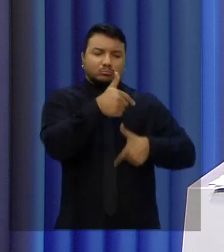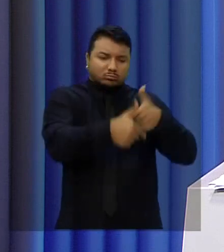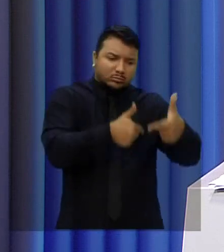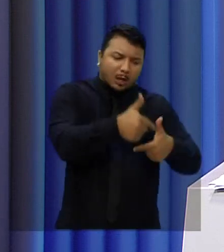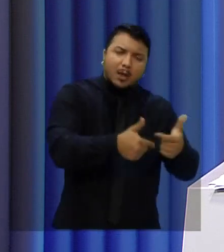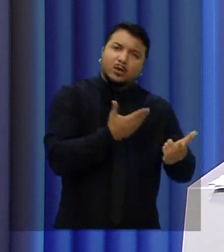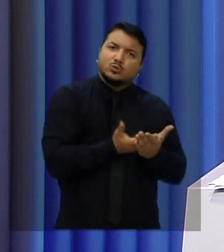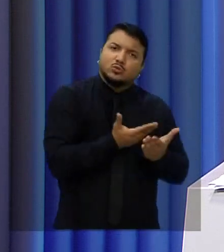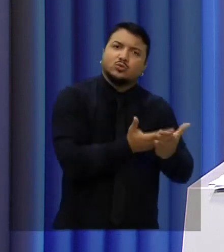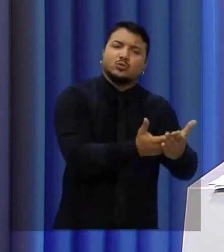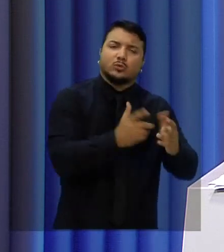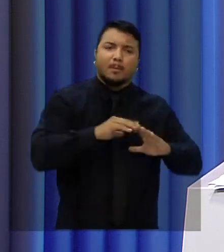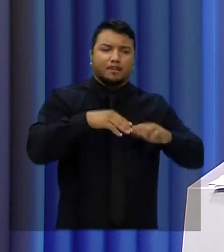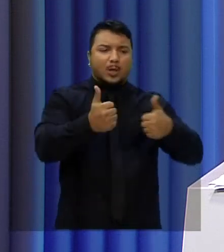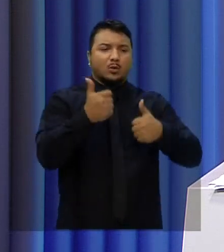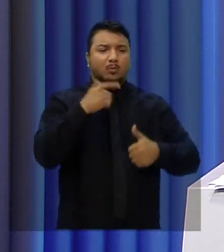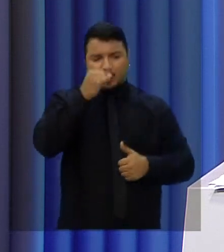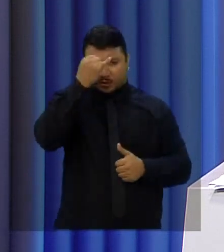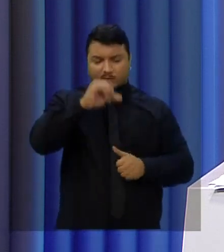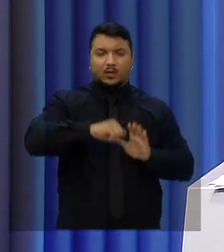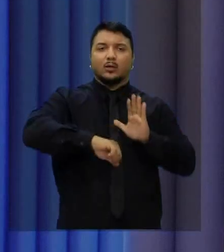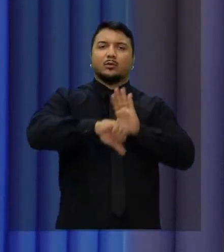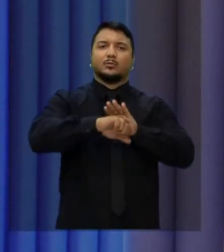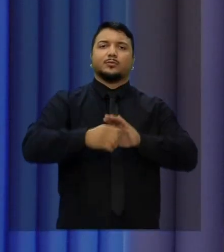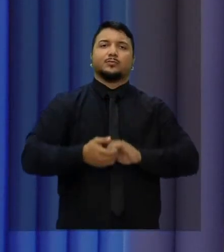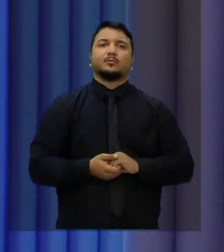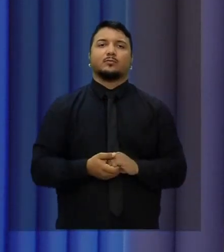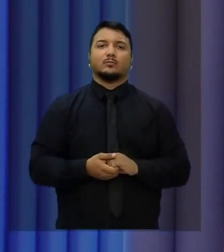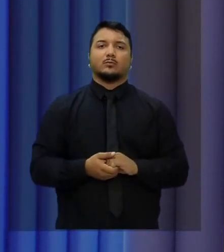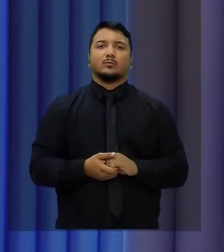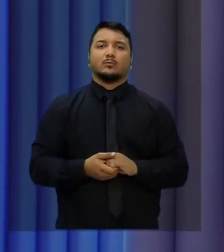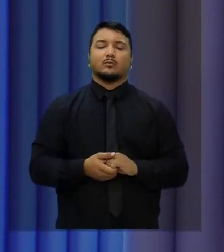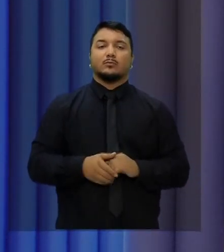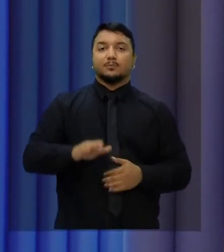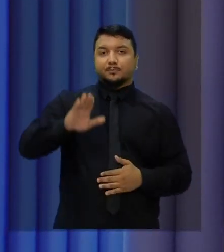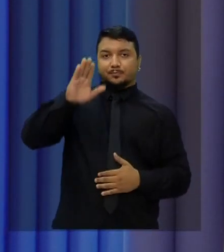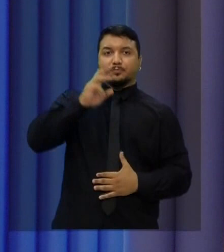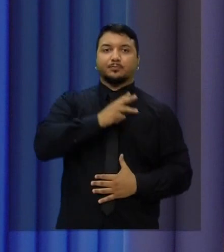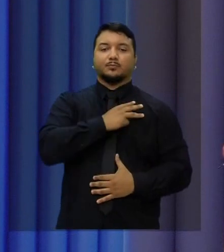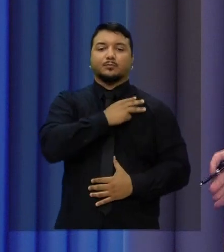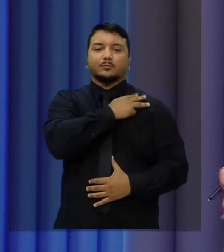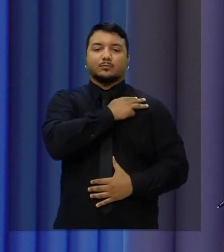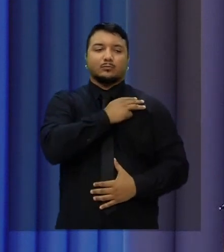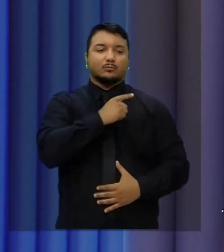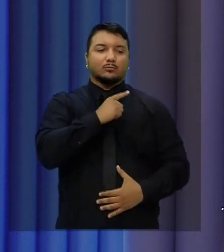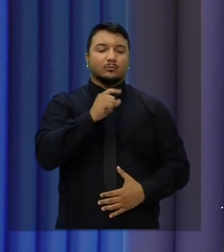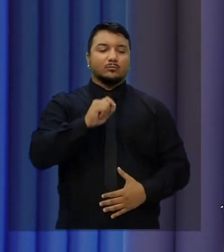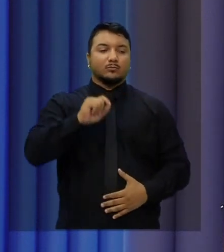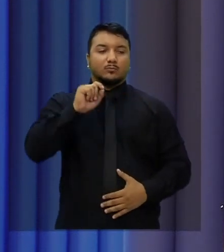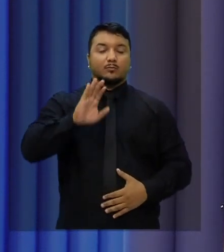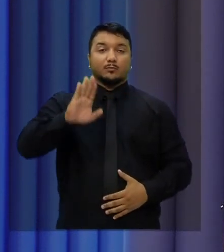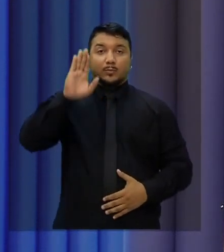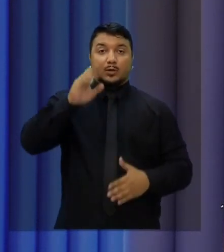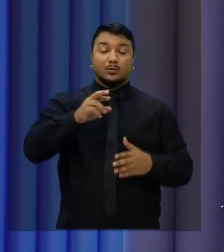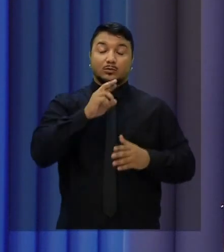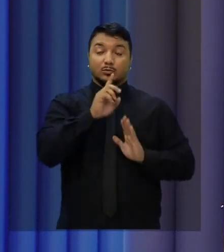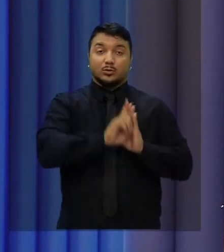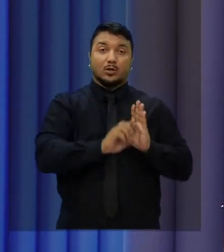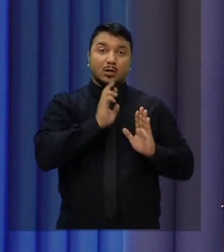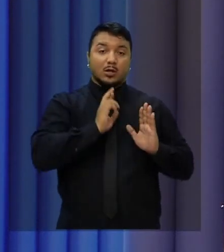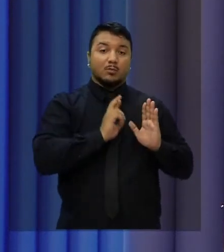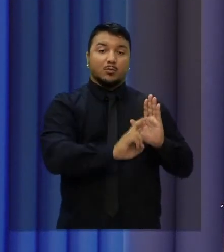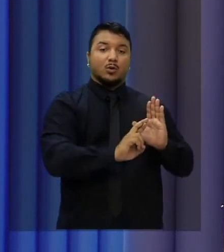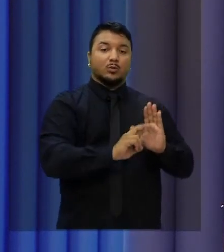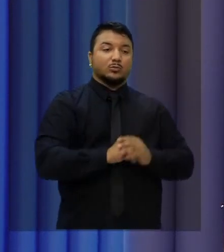que é o melhor caminho para prevenir o crime. Agora há pouco, o candidato Capitão Wagner registrou aqui um pedido de direito de resposta.